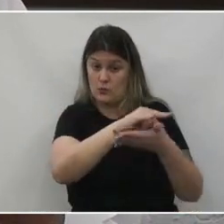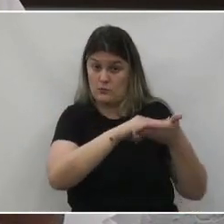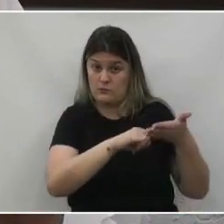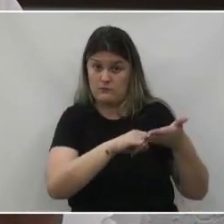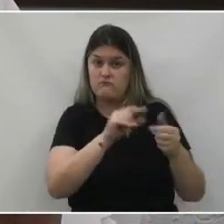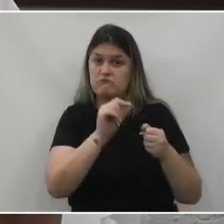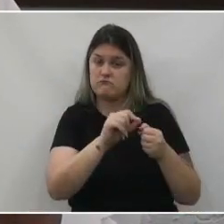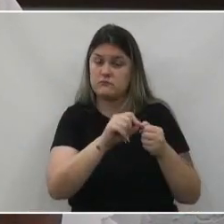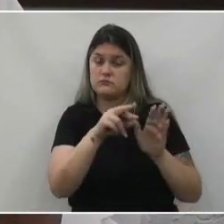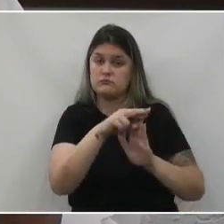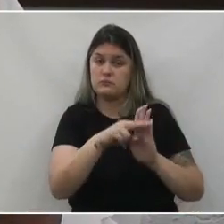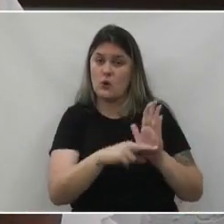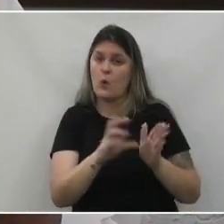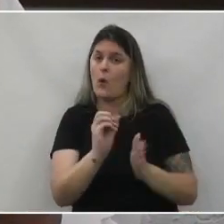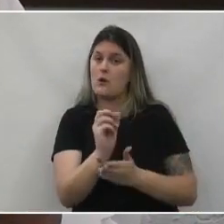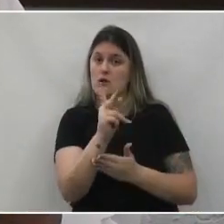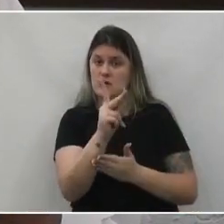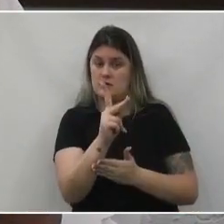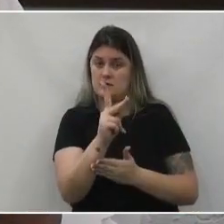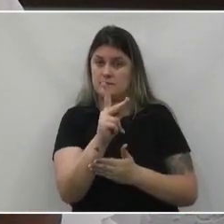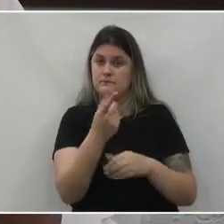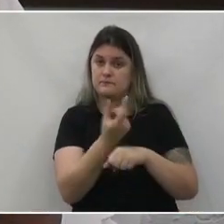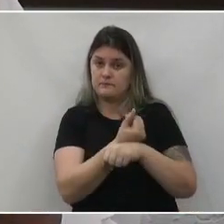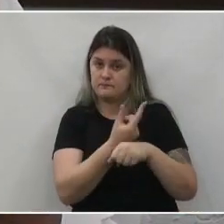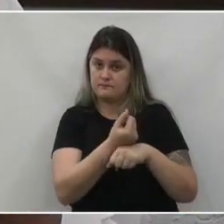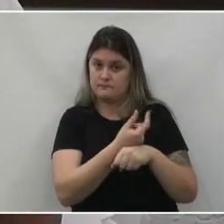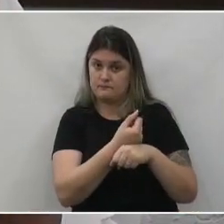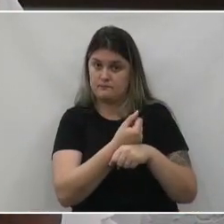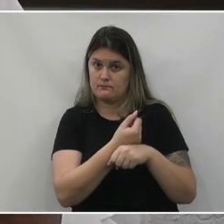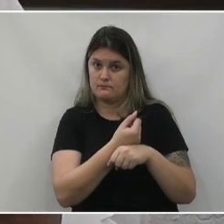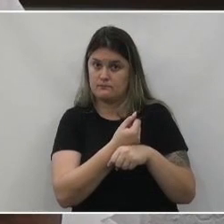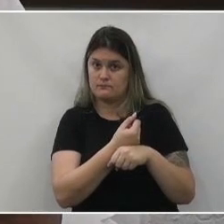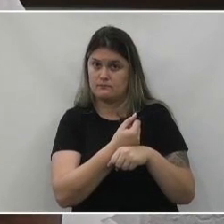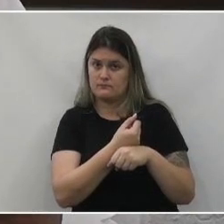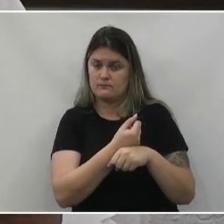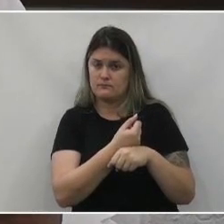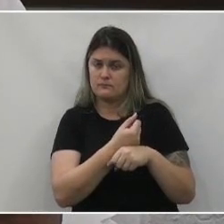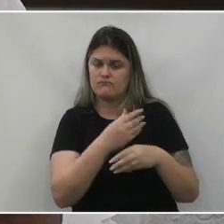regularidade das contas seguindo o entendimento